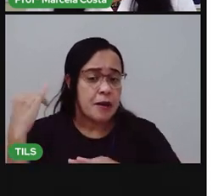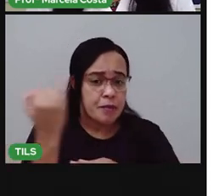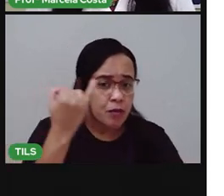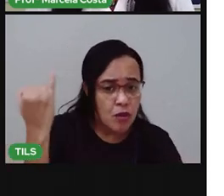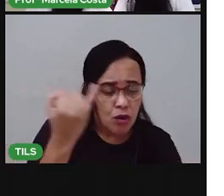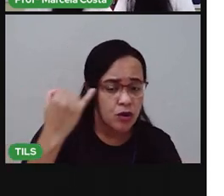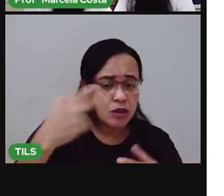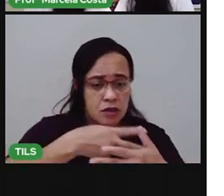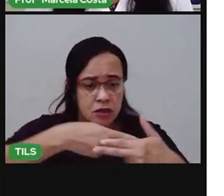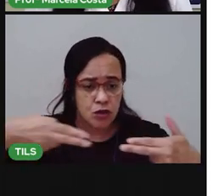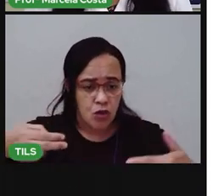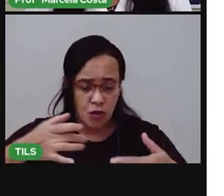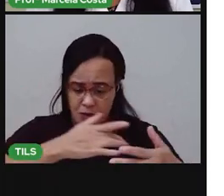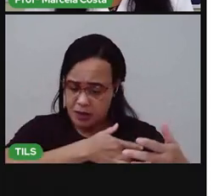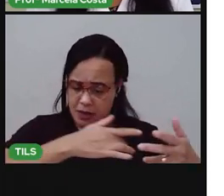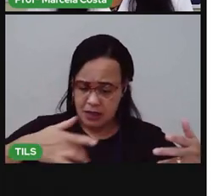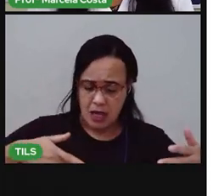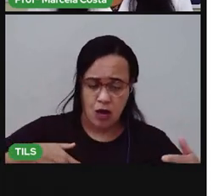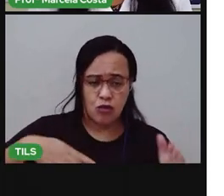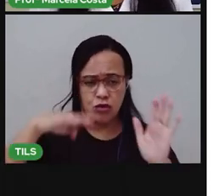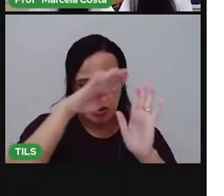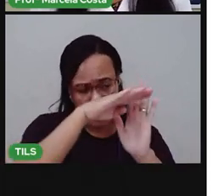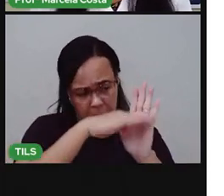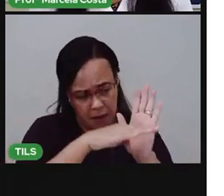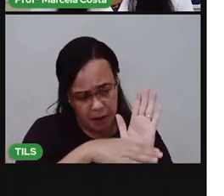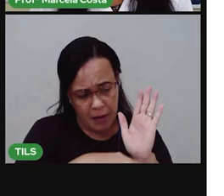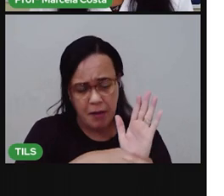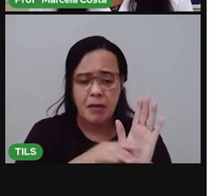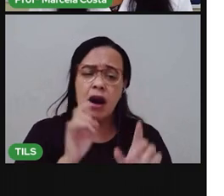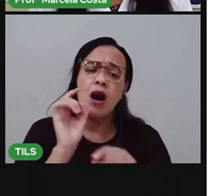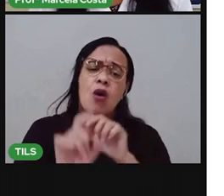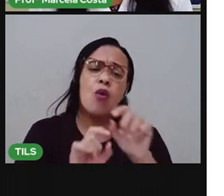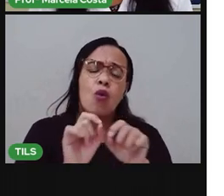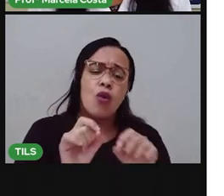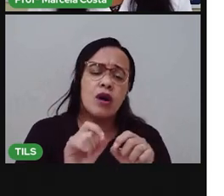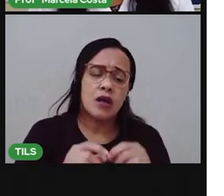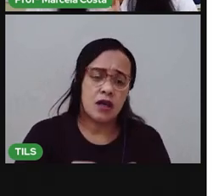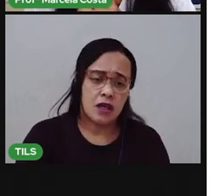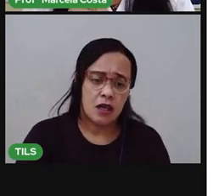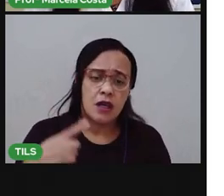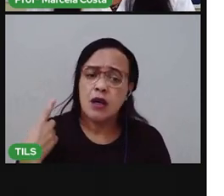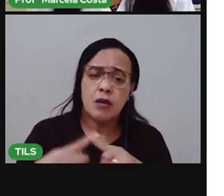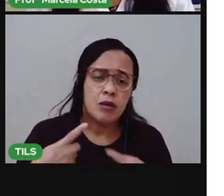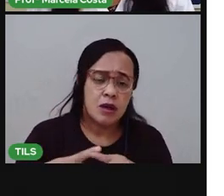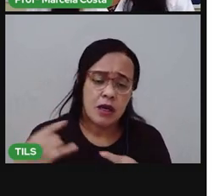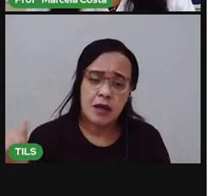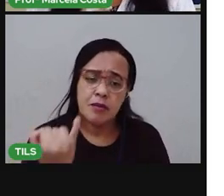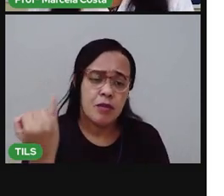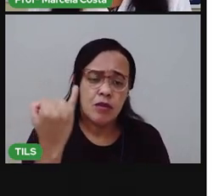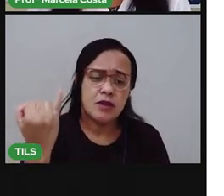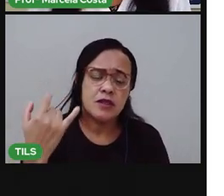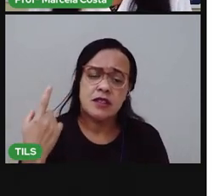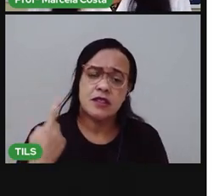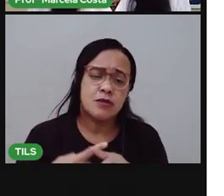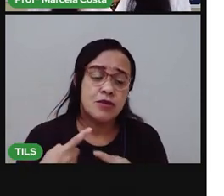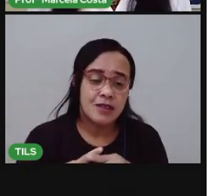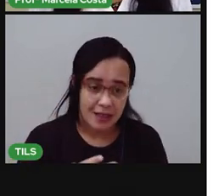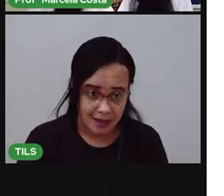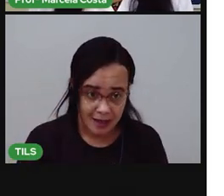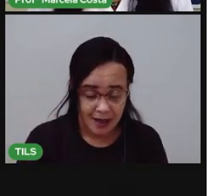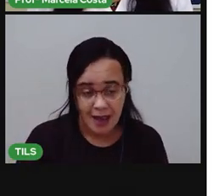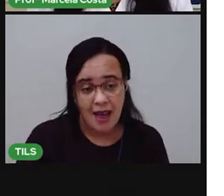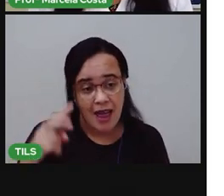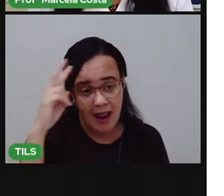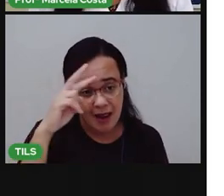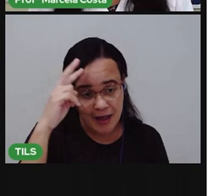tá? Então, qual é a importância de registrar a sua rotina? Lembrando que rotina são aquelas atividades que você